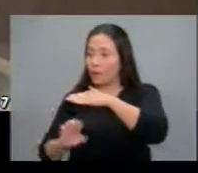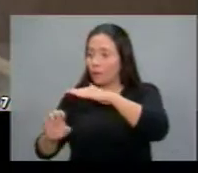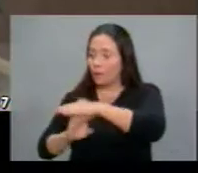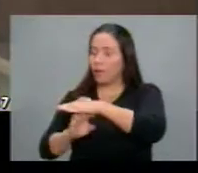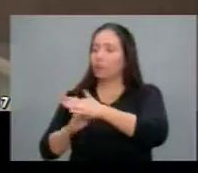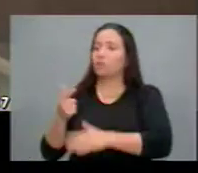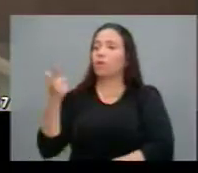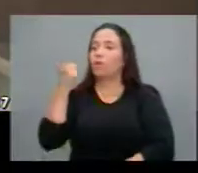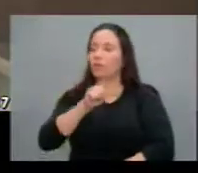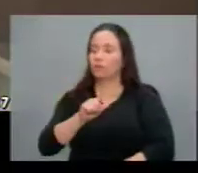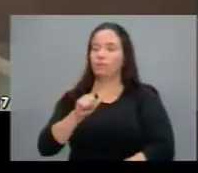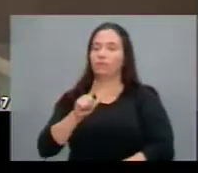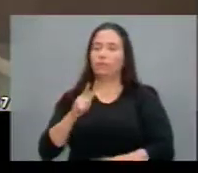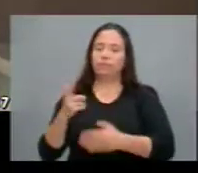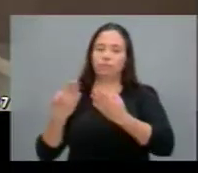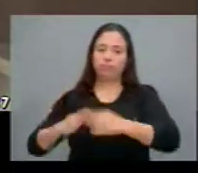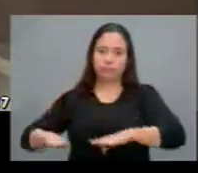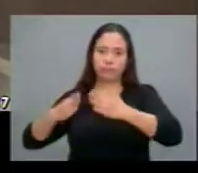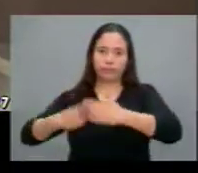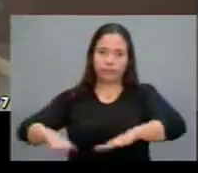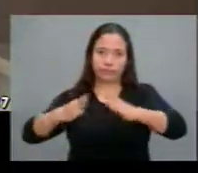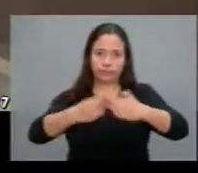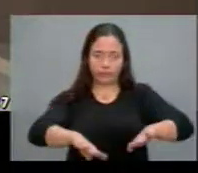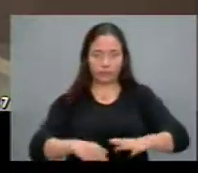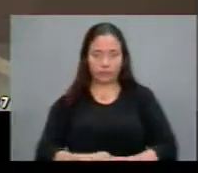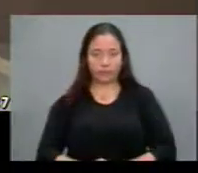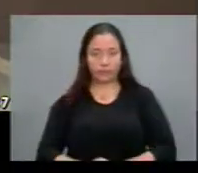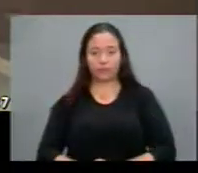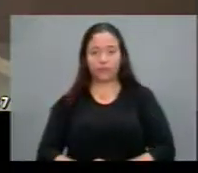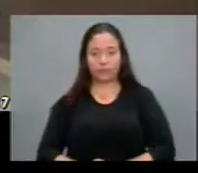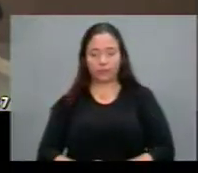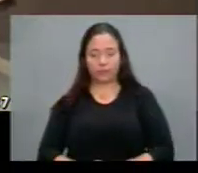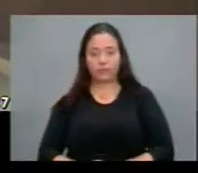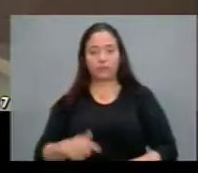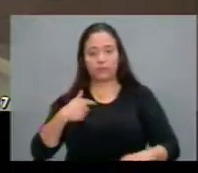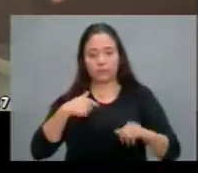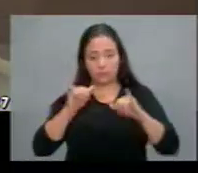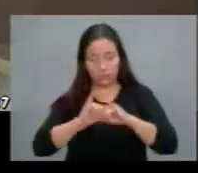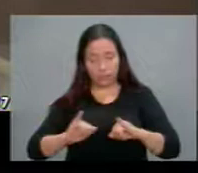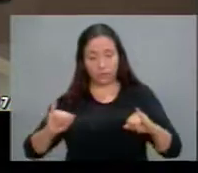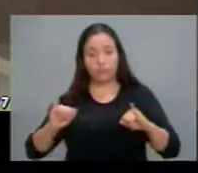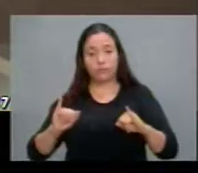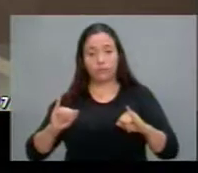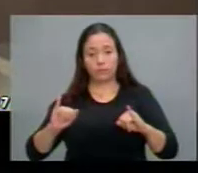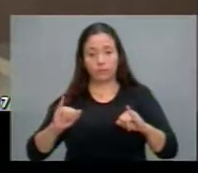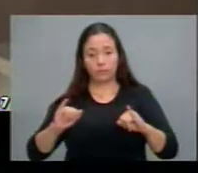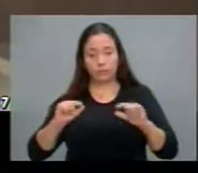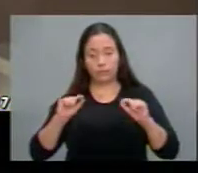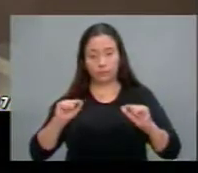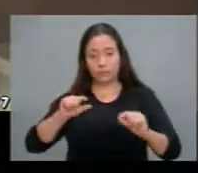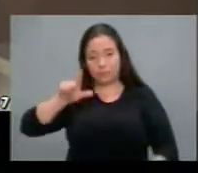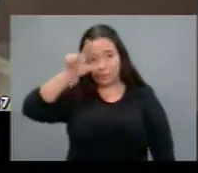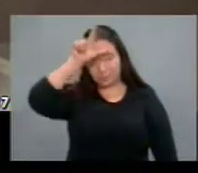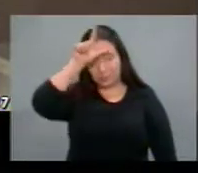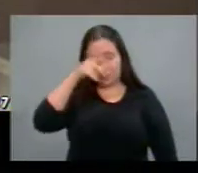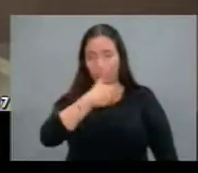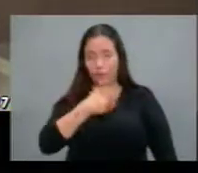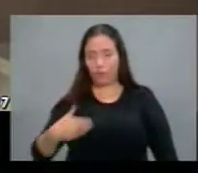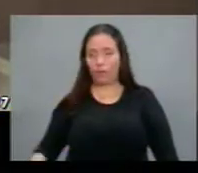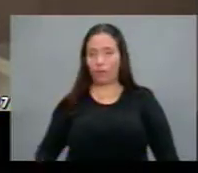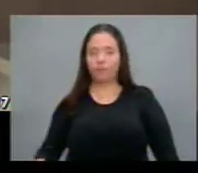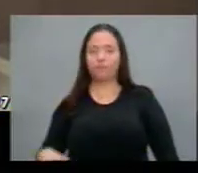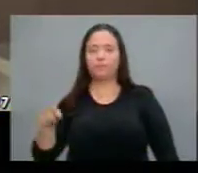os beneficiados. Por isso mesmo, e eu já vou me adiantando aqui as palavras da liderança do governo.